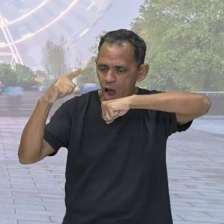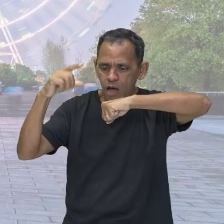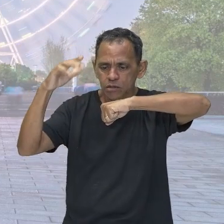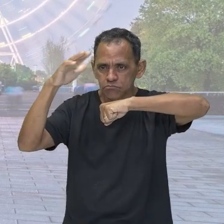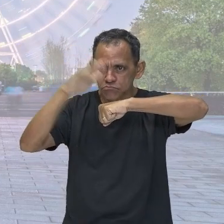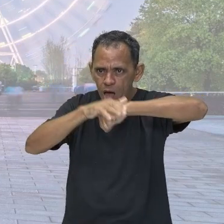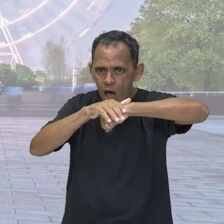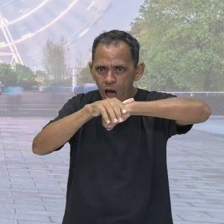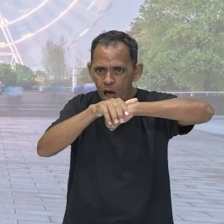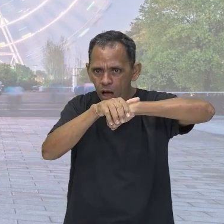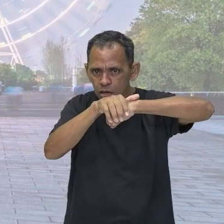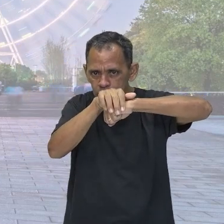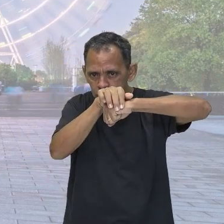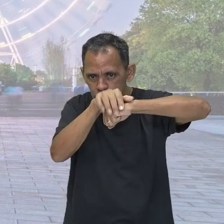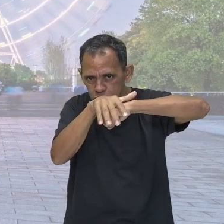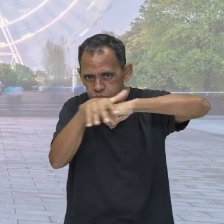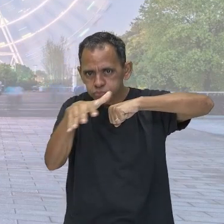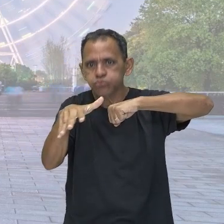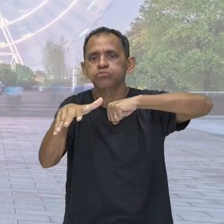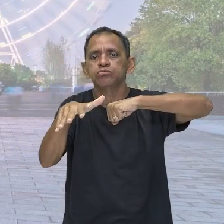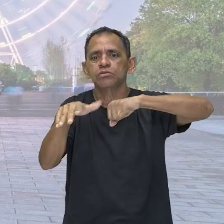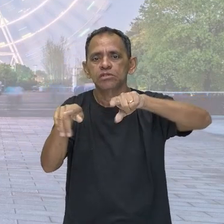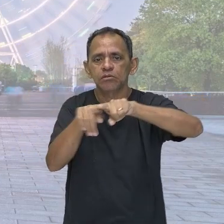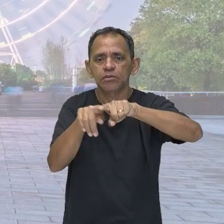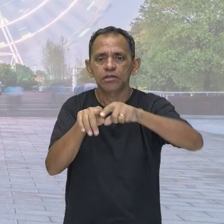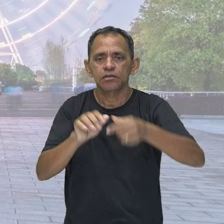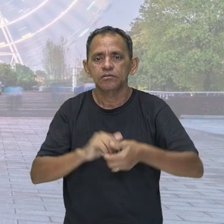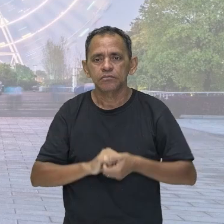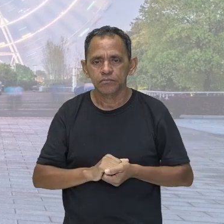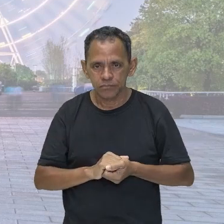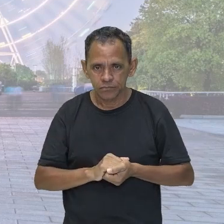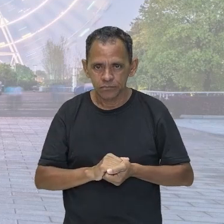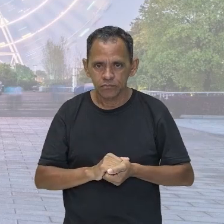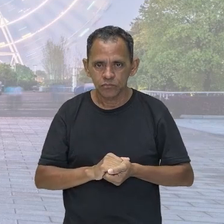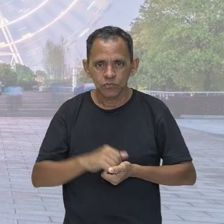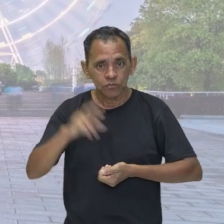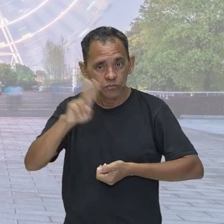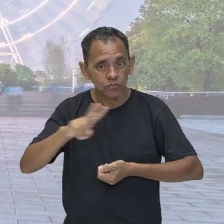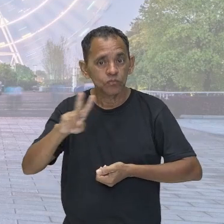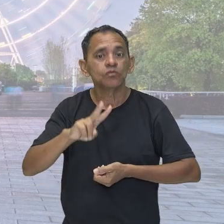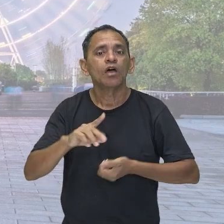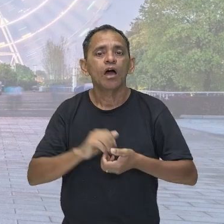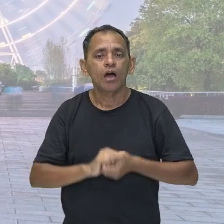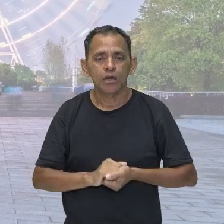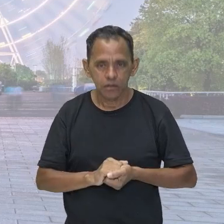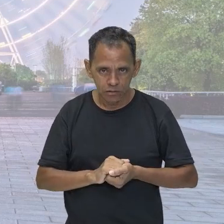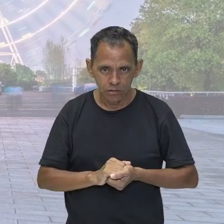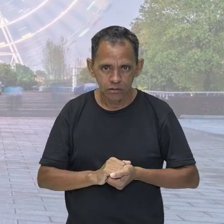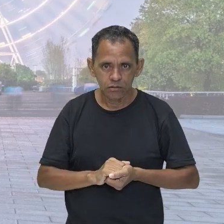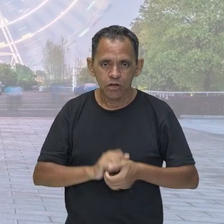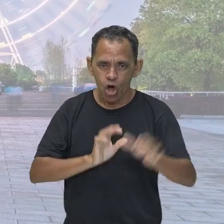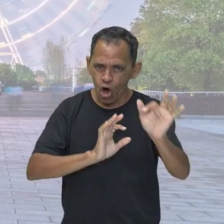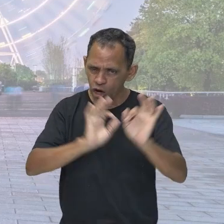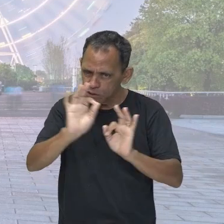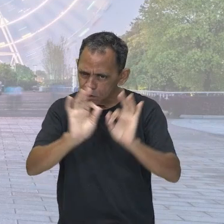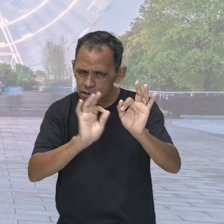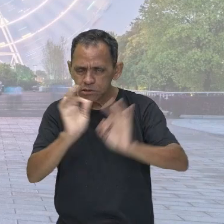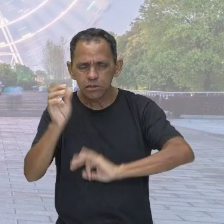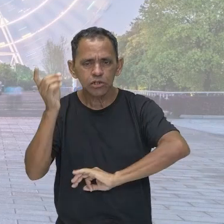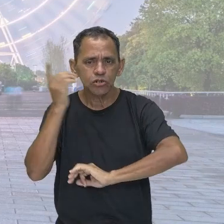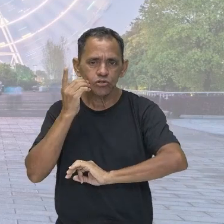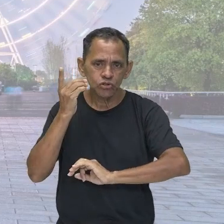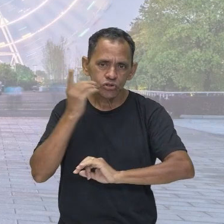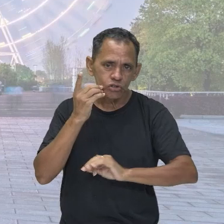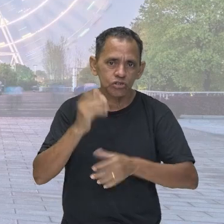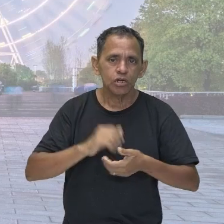Então, essas transformações de energia vão pautar os nossos sistemas do dia a dia. E por isso, eu